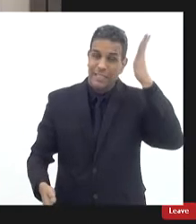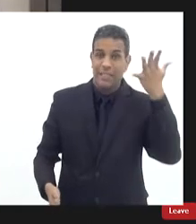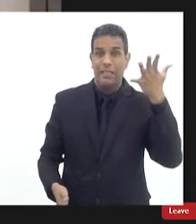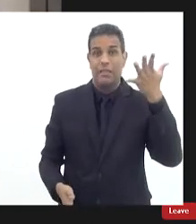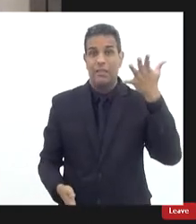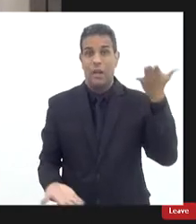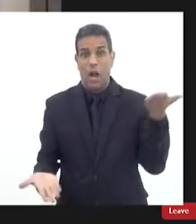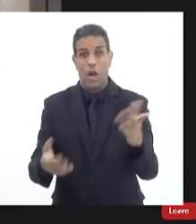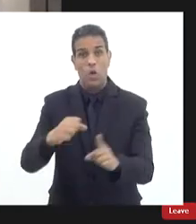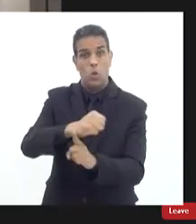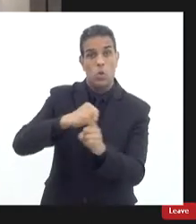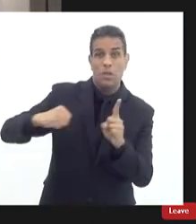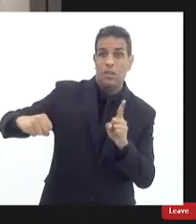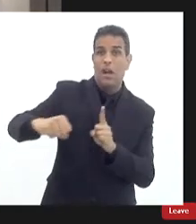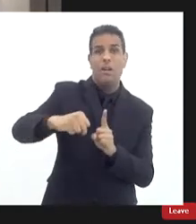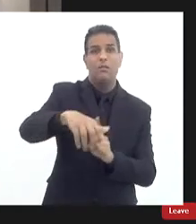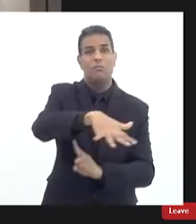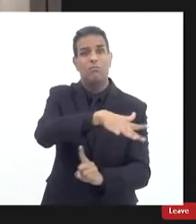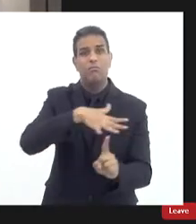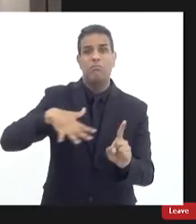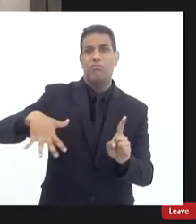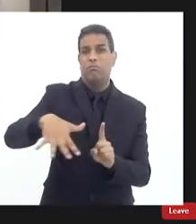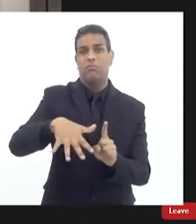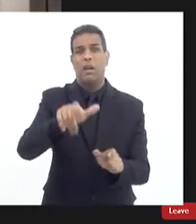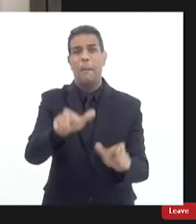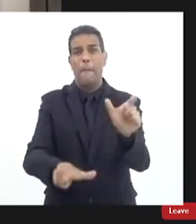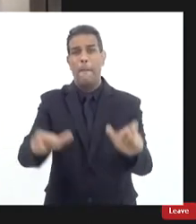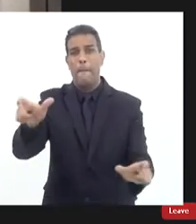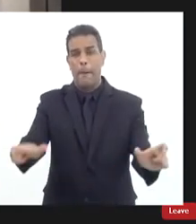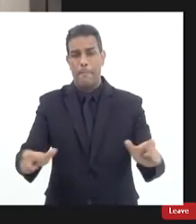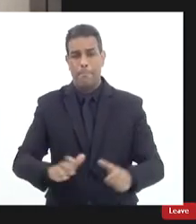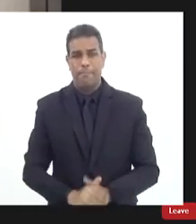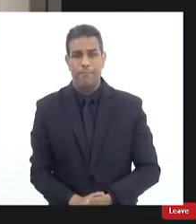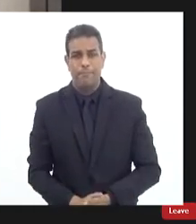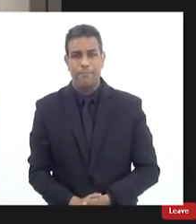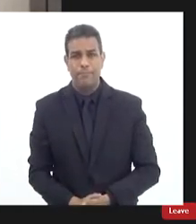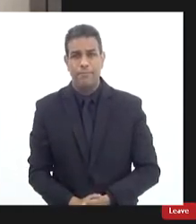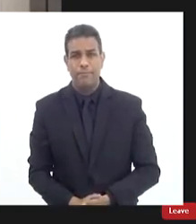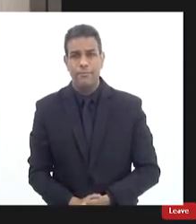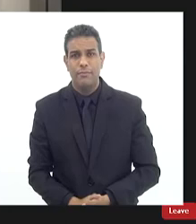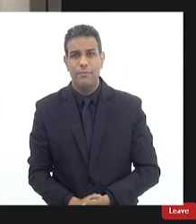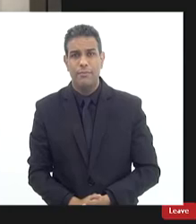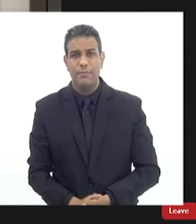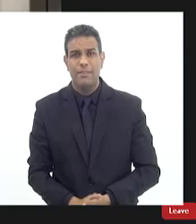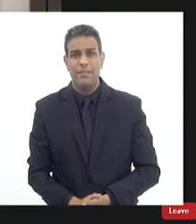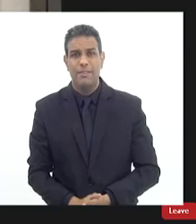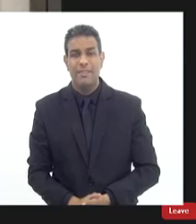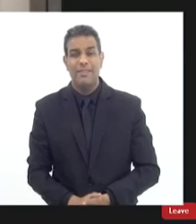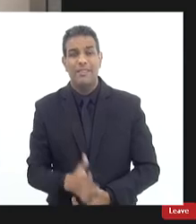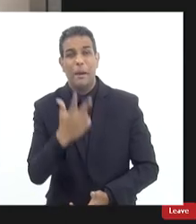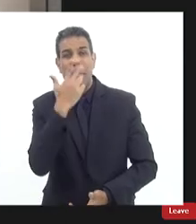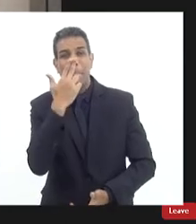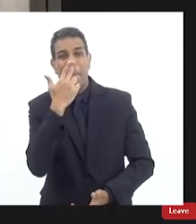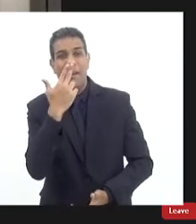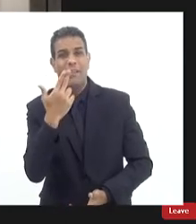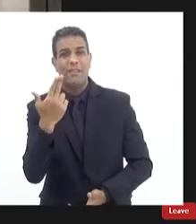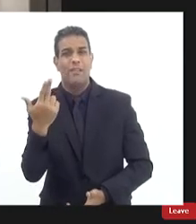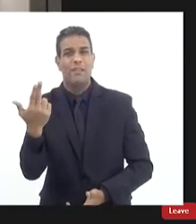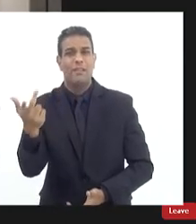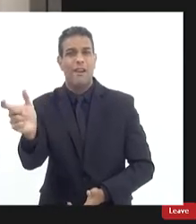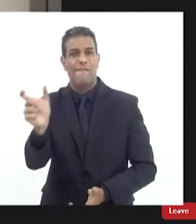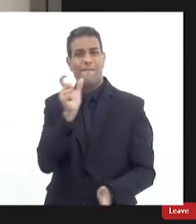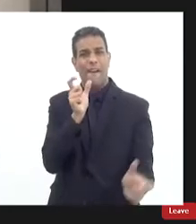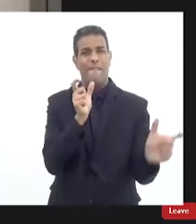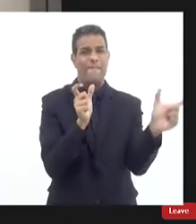meio social em que vivemos né porque sempre o boatado sabe que aquilo às vezes não é daquela forma ou é